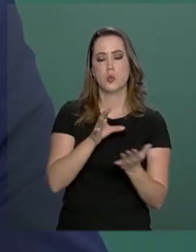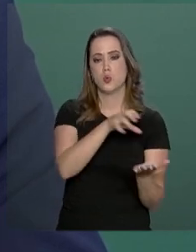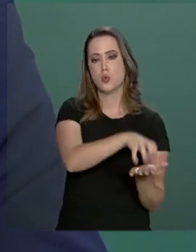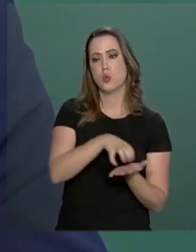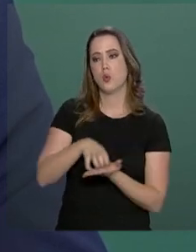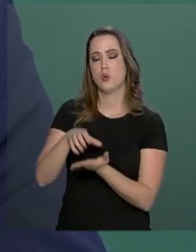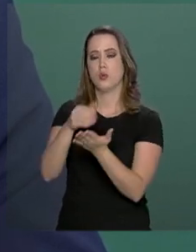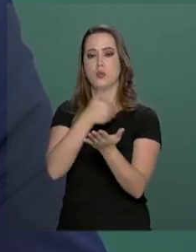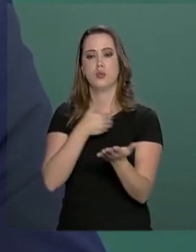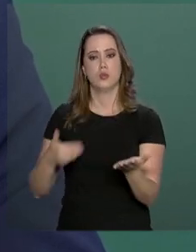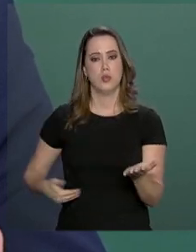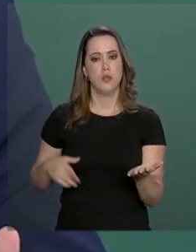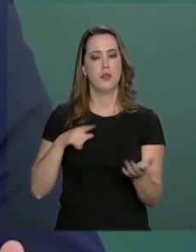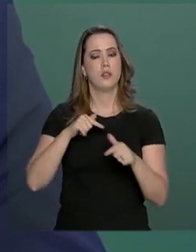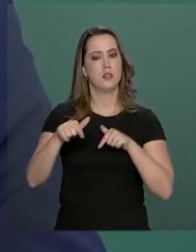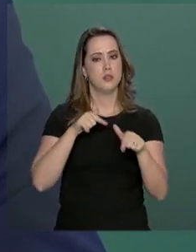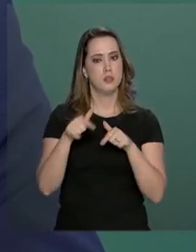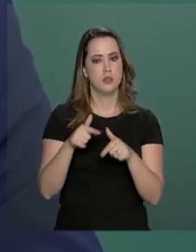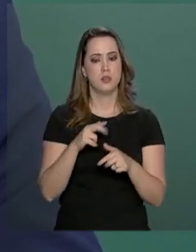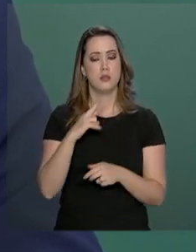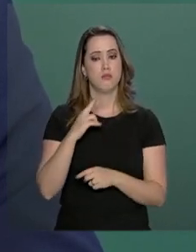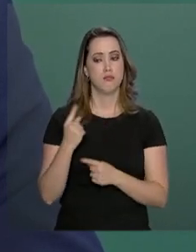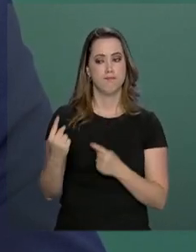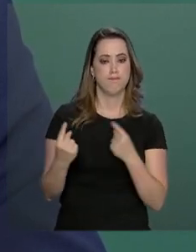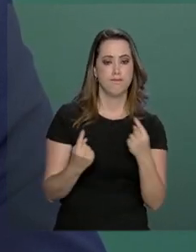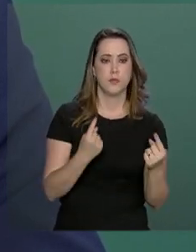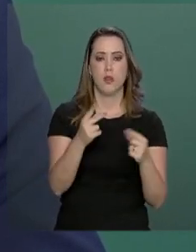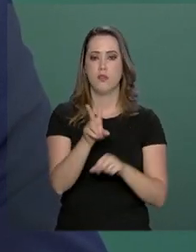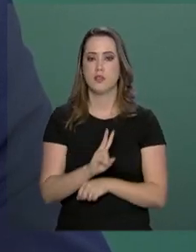governamentais que têm atuado nas respectivas fiscalizações.